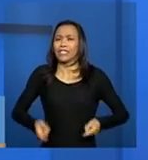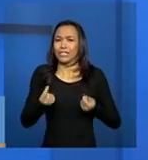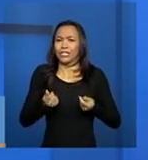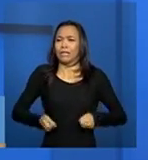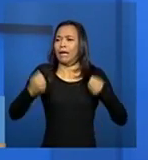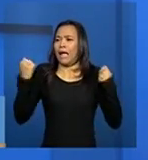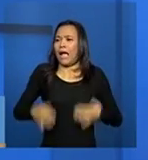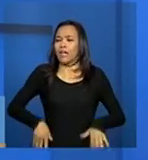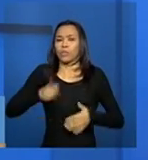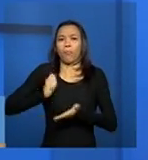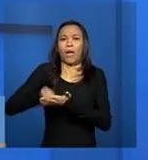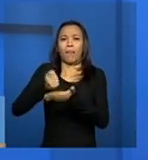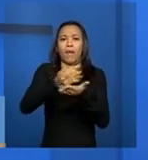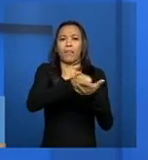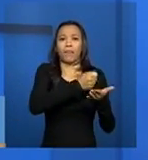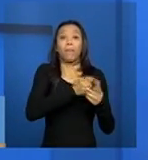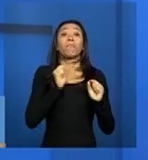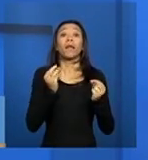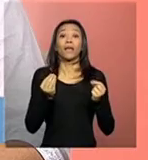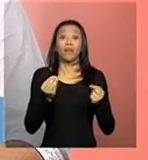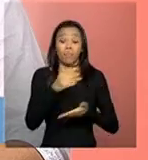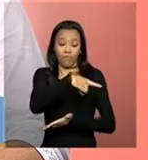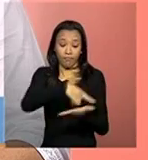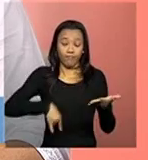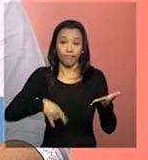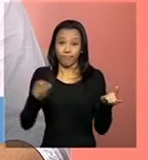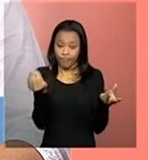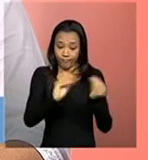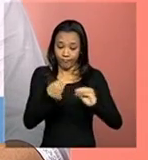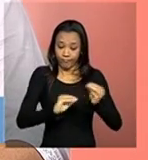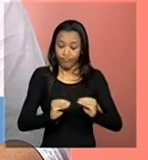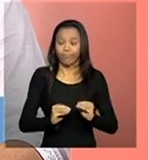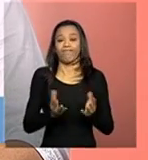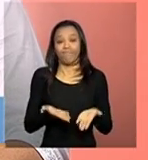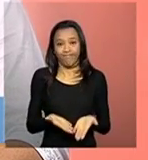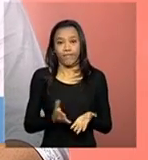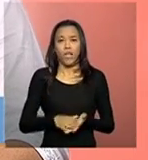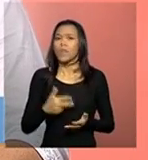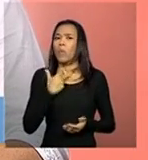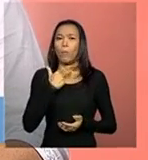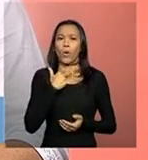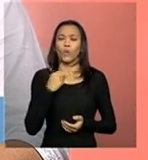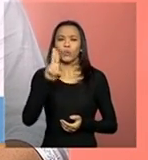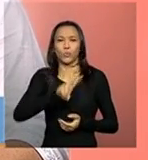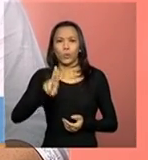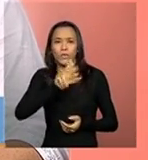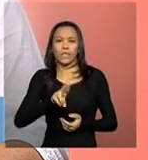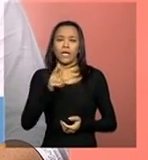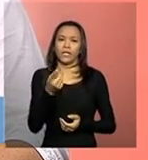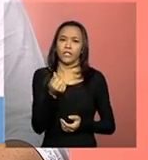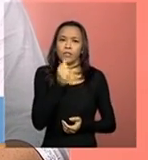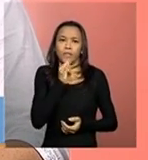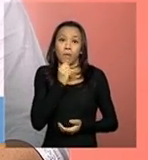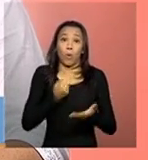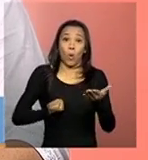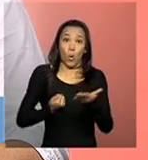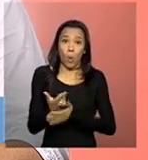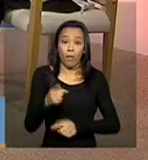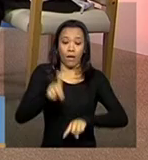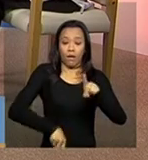para efetivar o cadastro. Eles não podem ser utilizados então para despesas de capital como aquisição de bens?